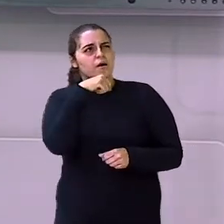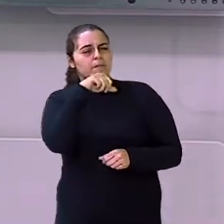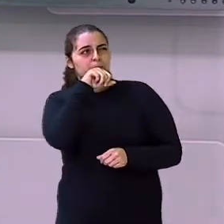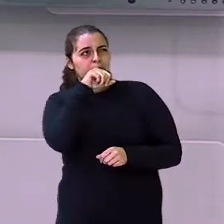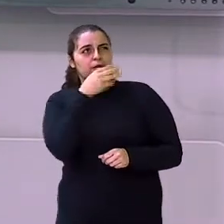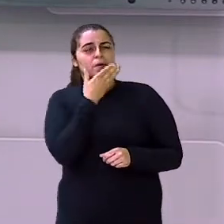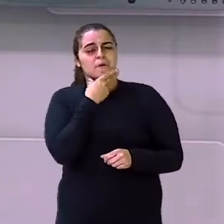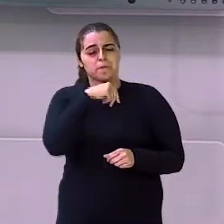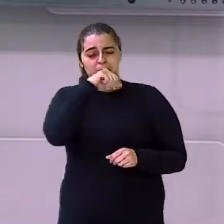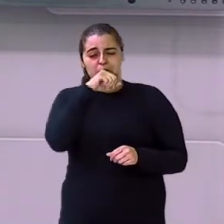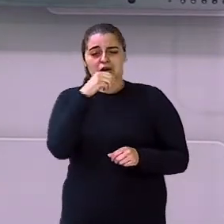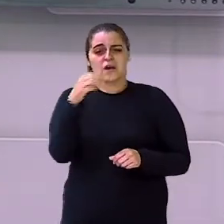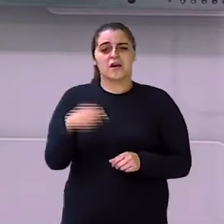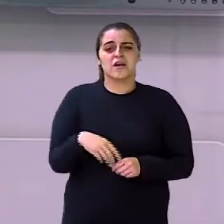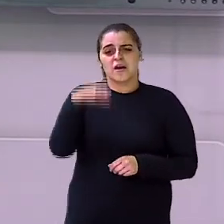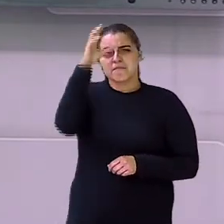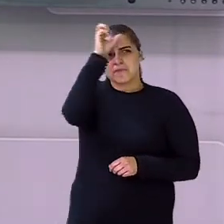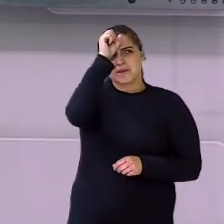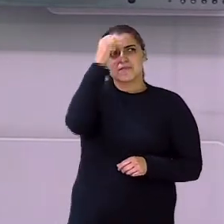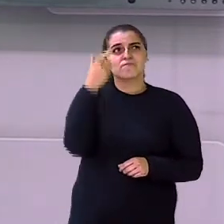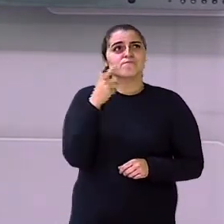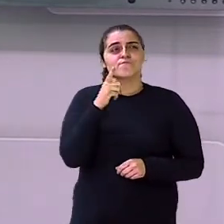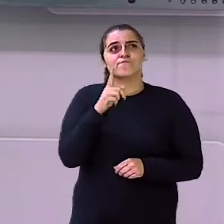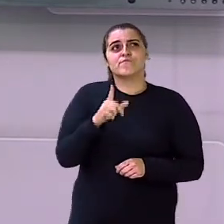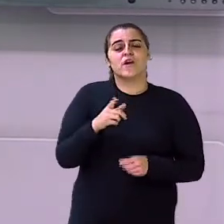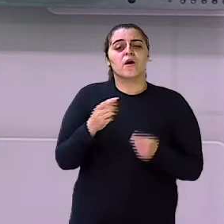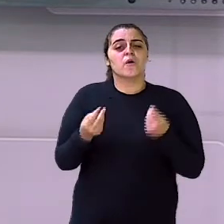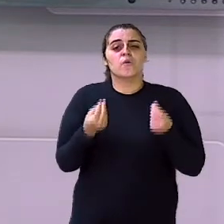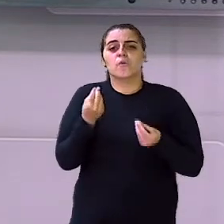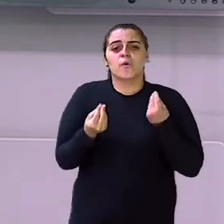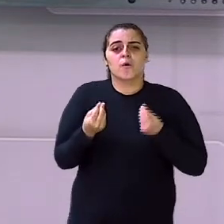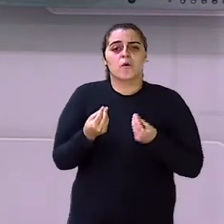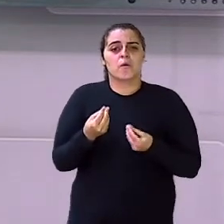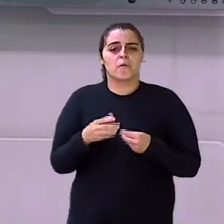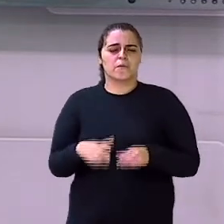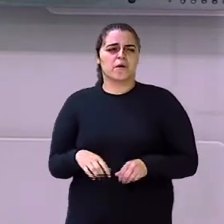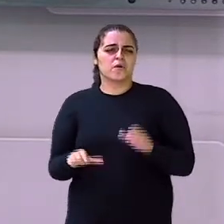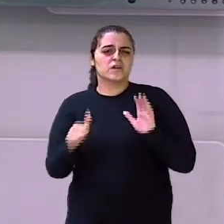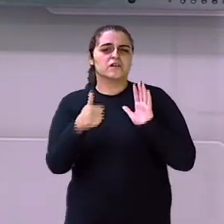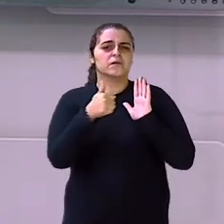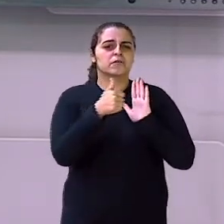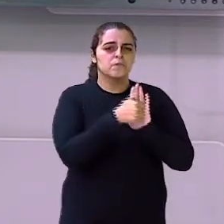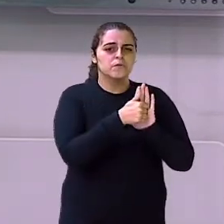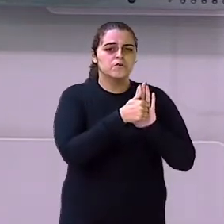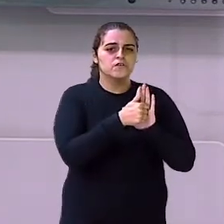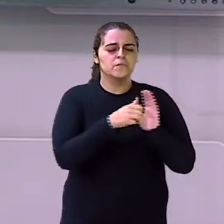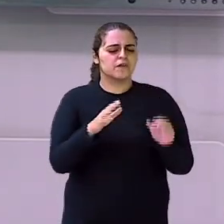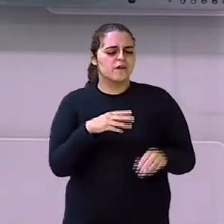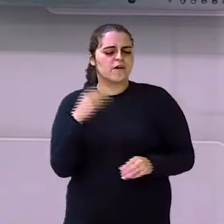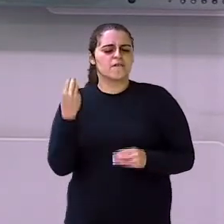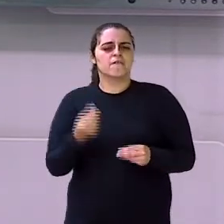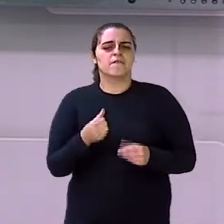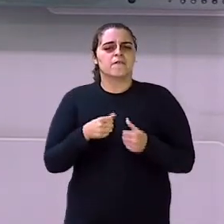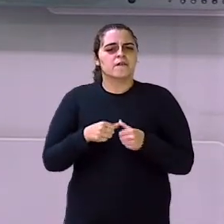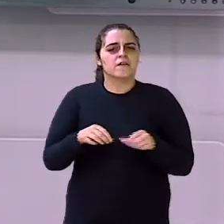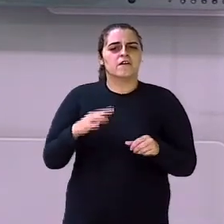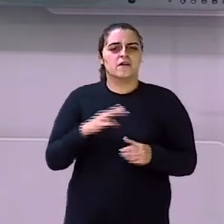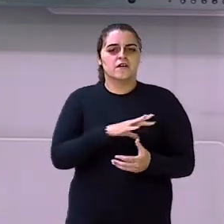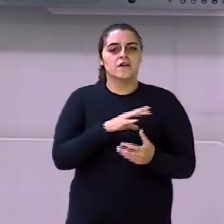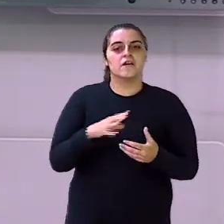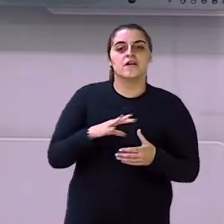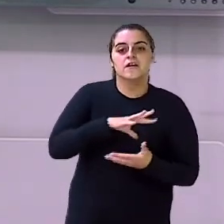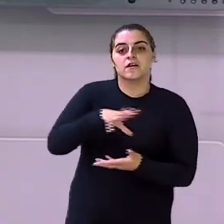a chance de aprender De entender como fazer atitudes positivas Pra ficar com o planeta legal